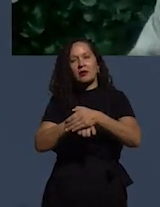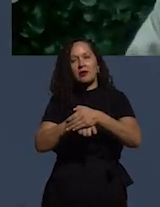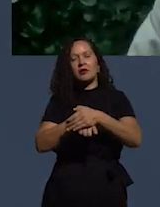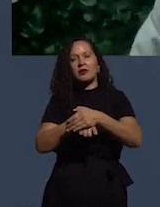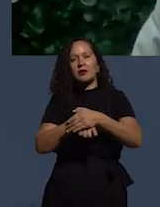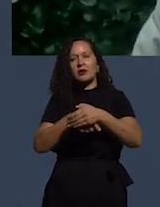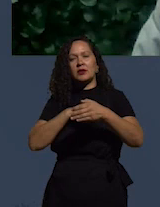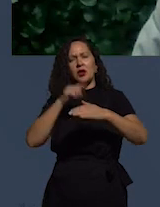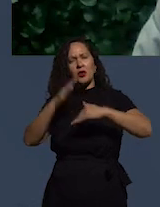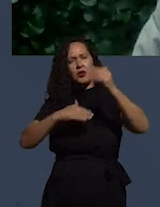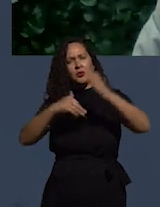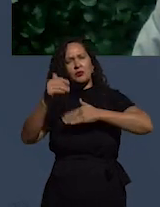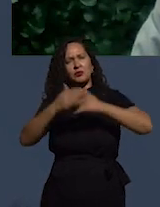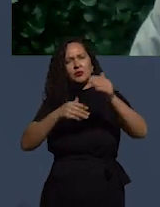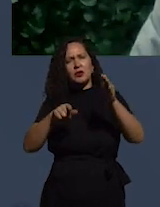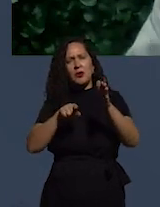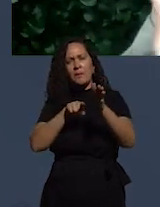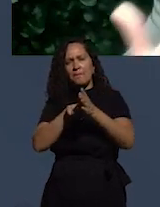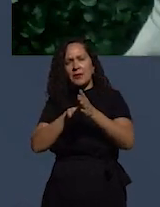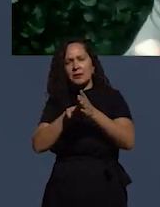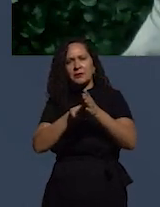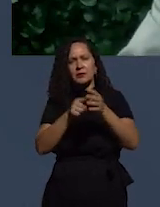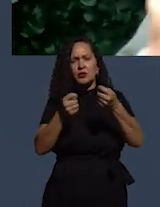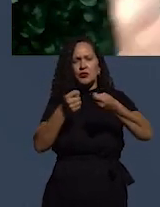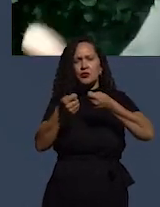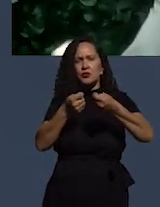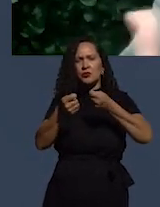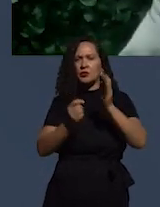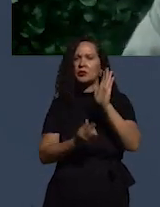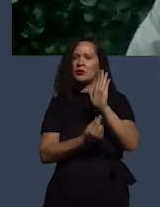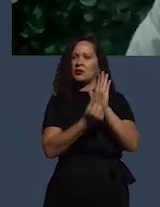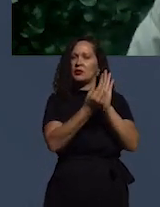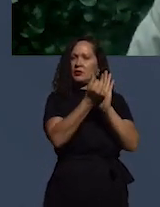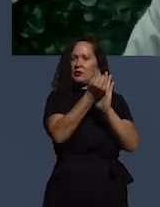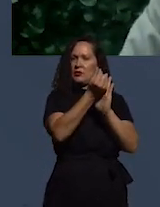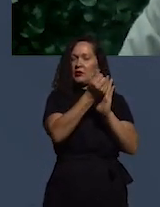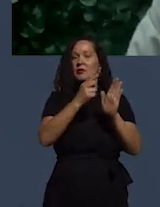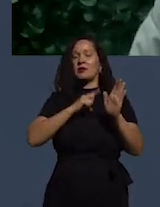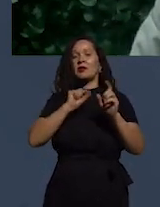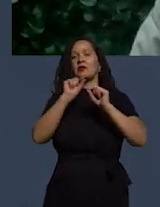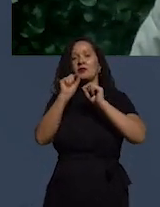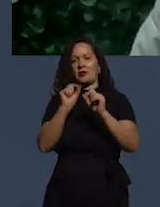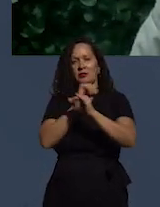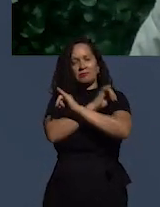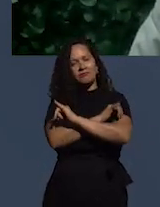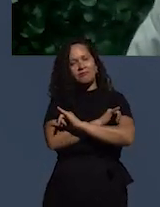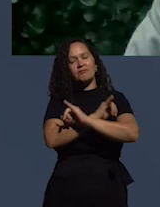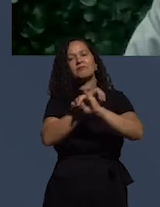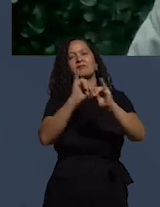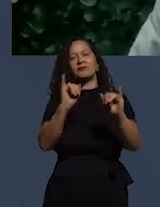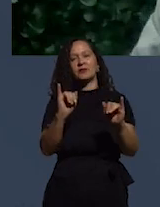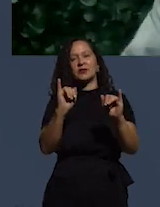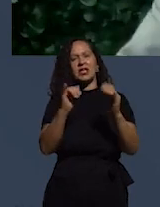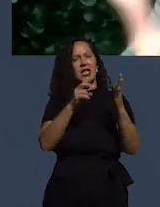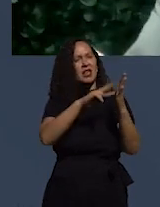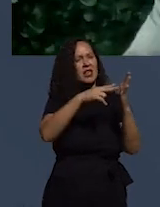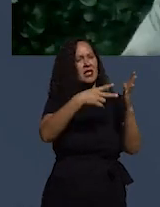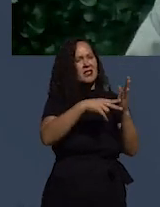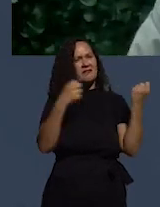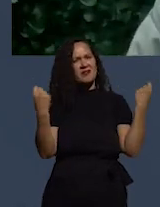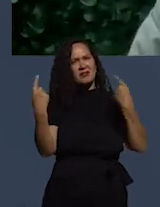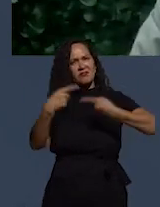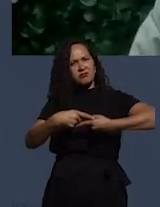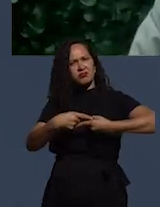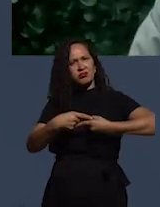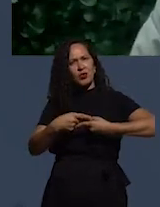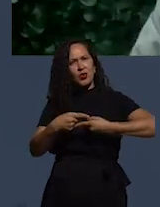carreira de finanças e controle tem o que dizer sobre o enfrentamento em novas